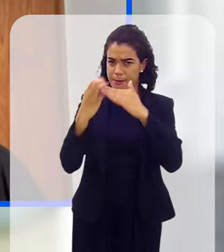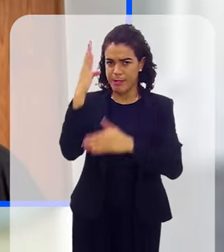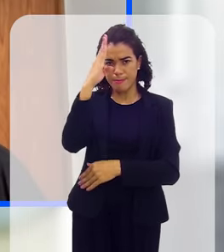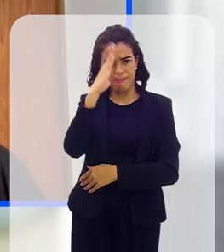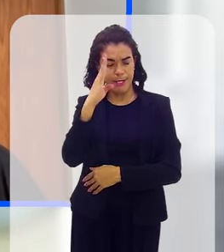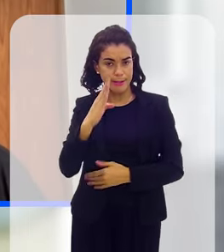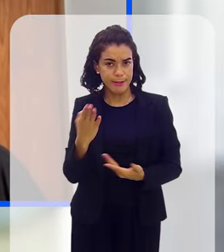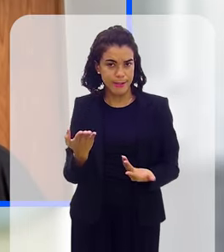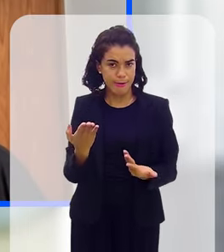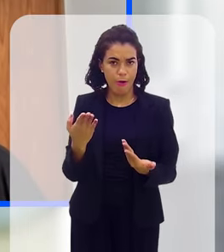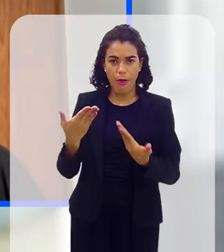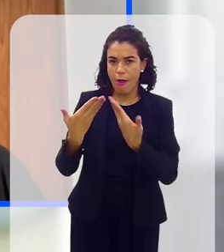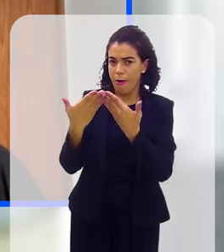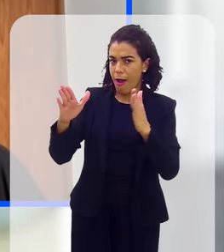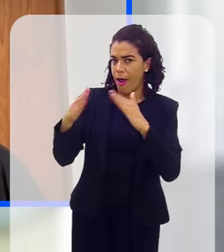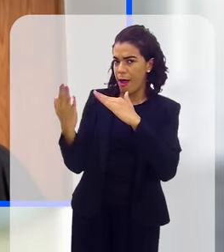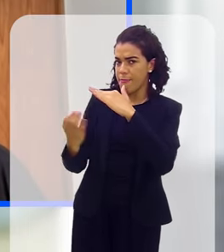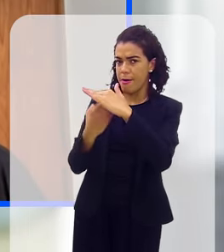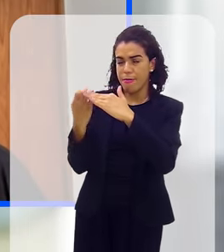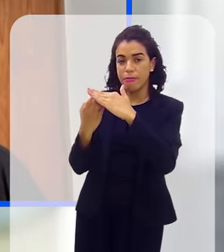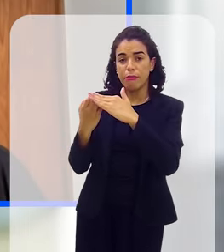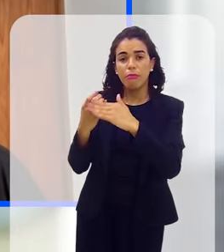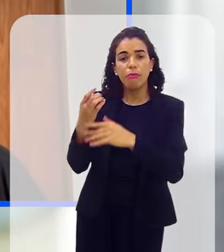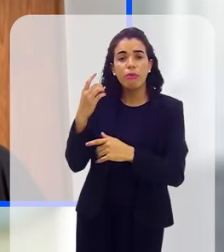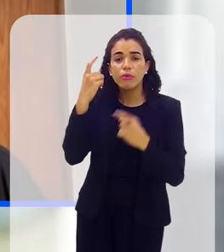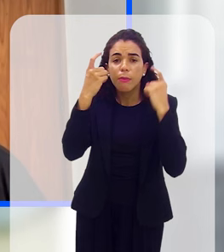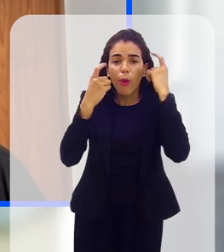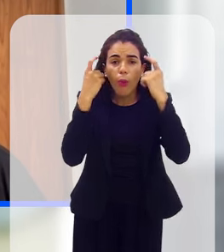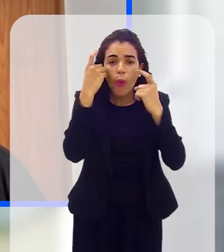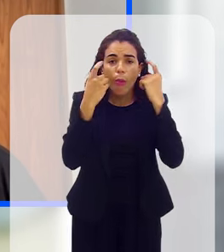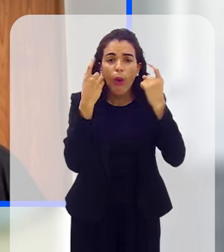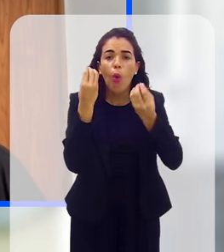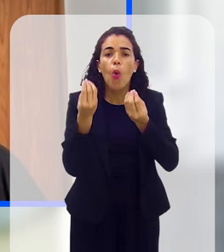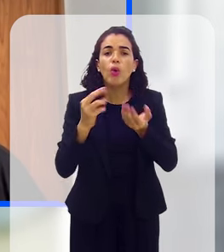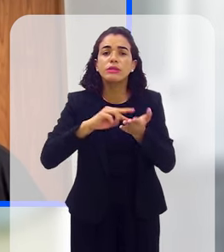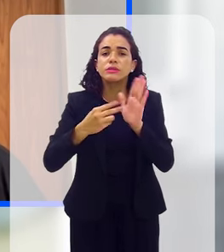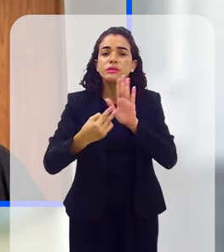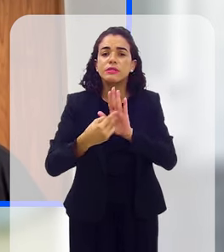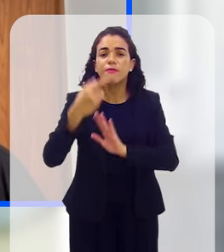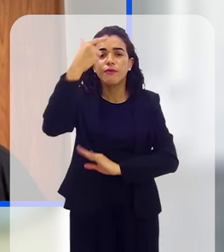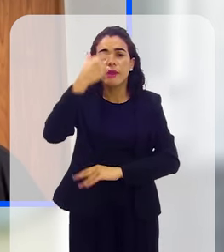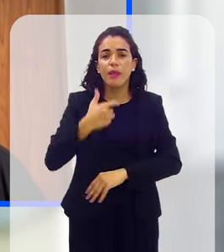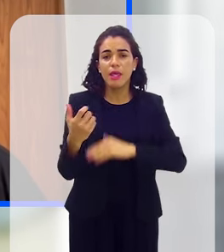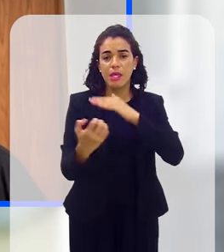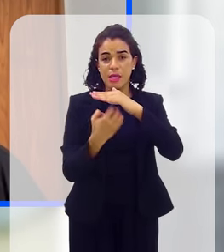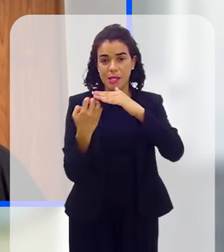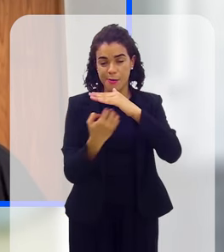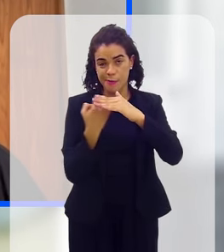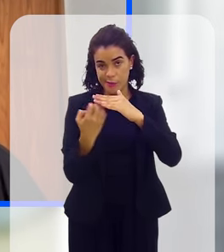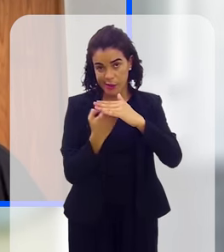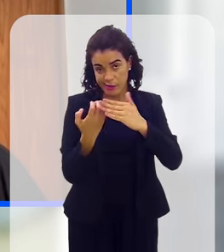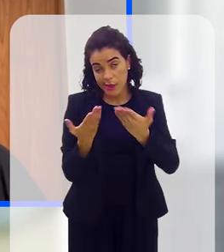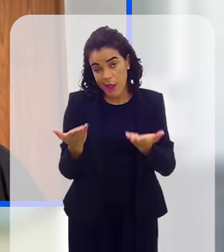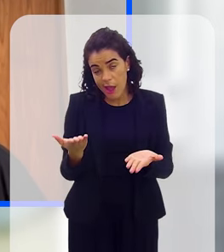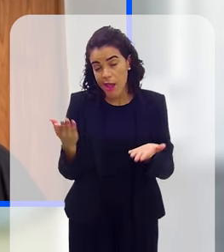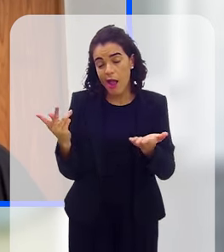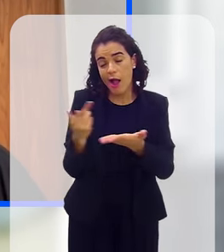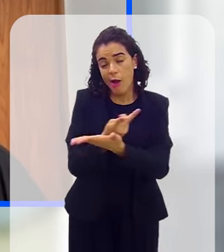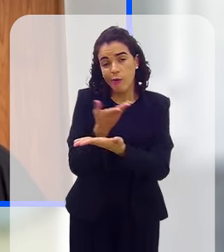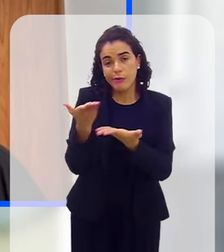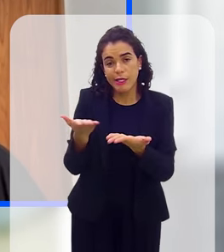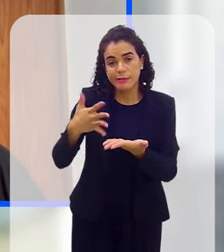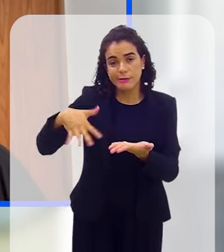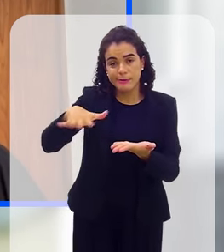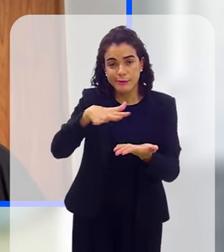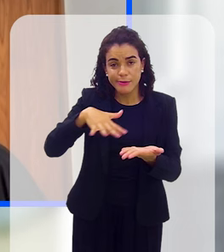mas uma pessoa, ela abre uma empresa, ela não busca saber o que é ser empresária no Brasil, né? E acaba incorrendo nessas situações, elas